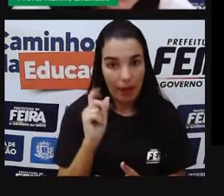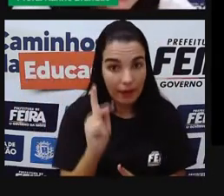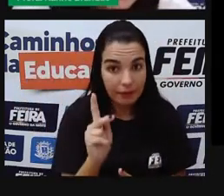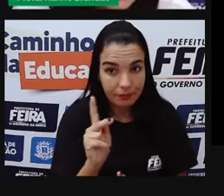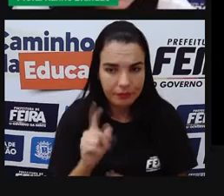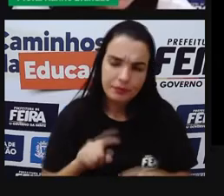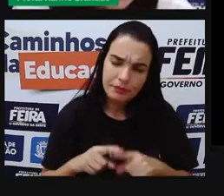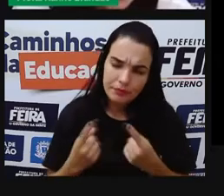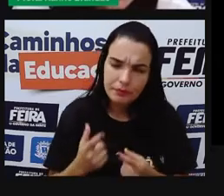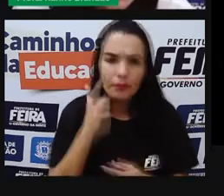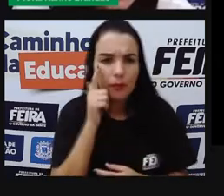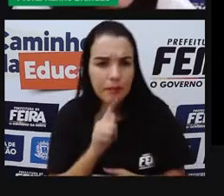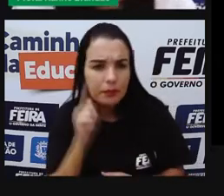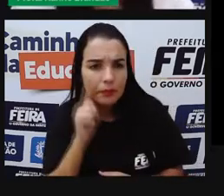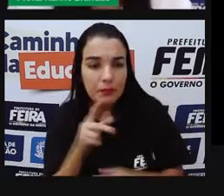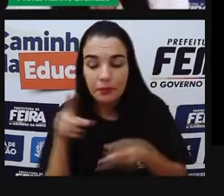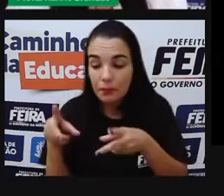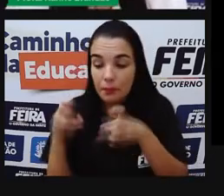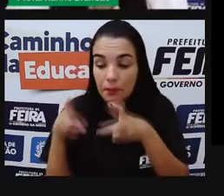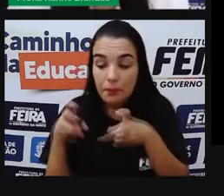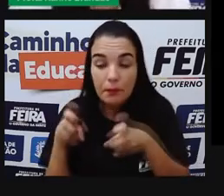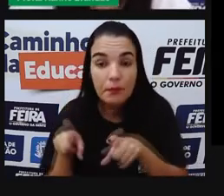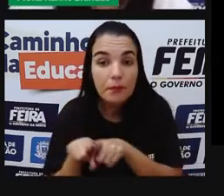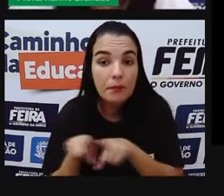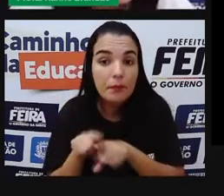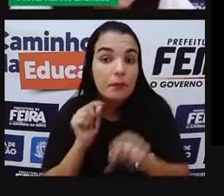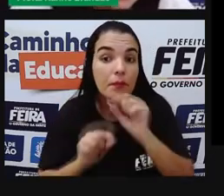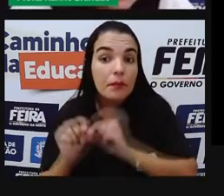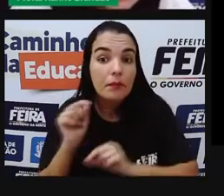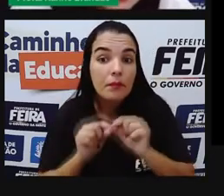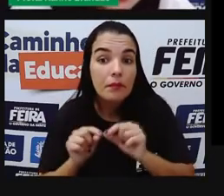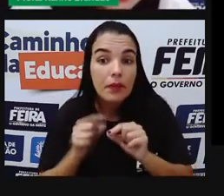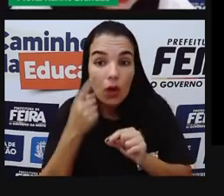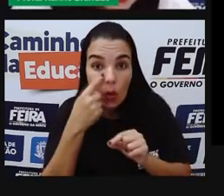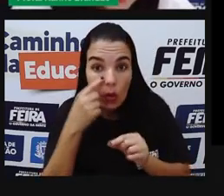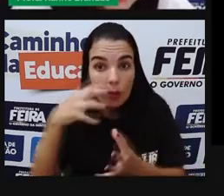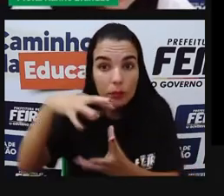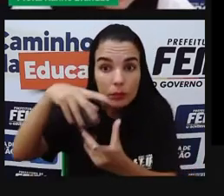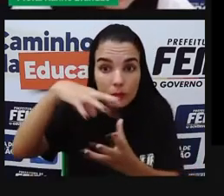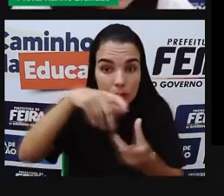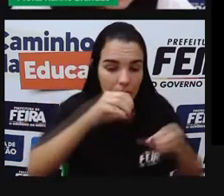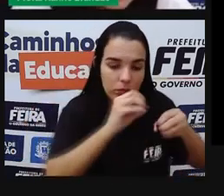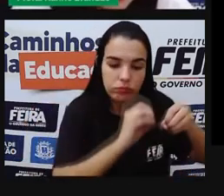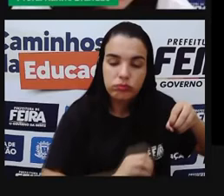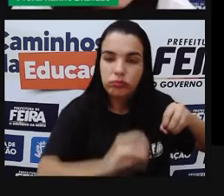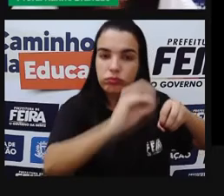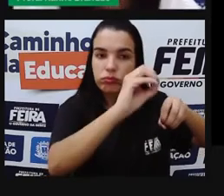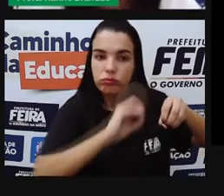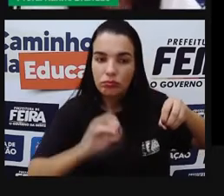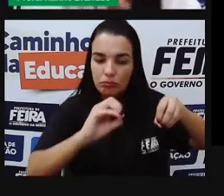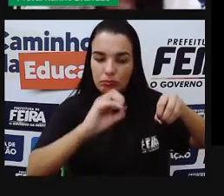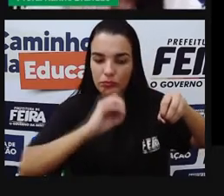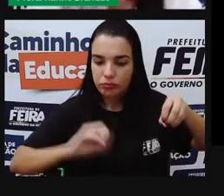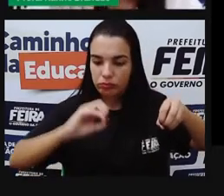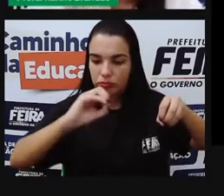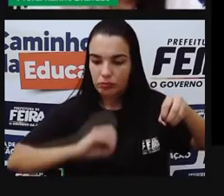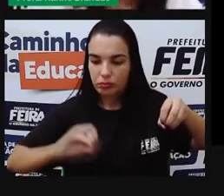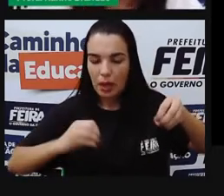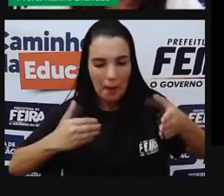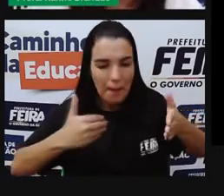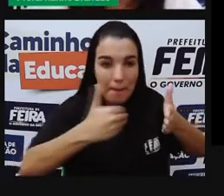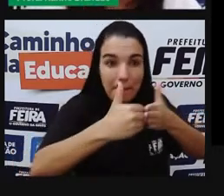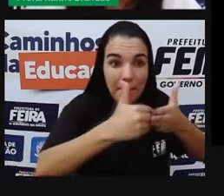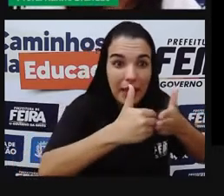gente consegue observar também uma outra coisa nesse vídeo. Que os planetas que estão mais próximos do Sol, eles estão girando mais